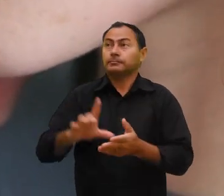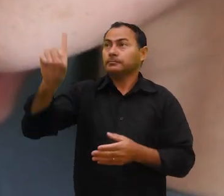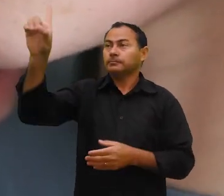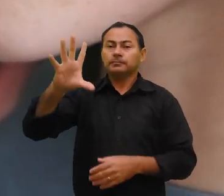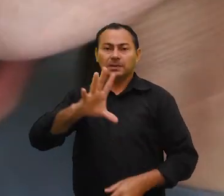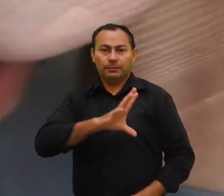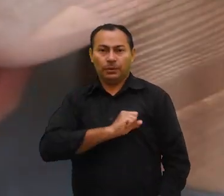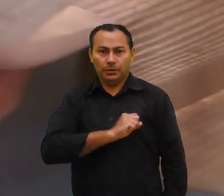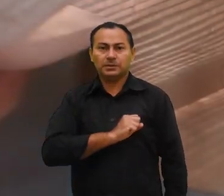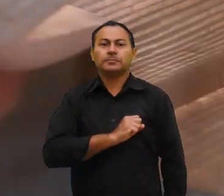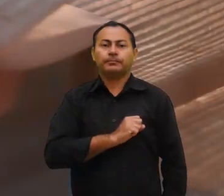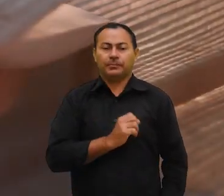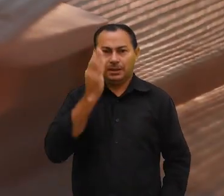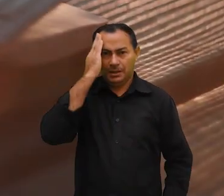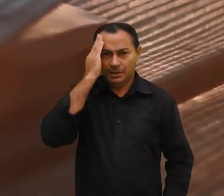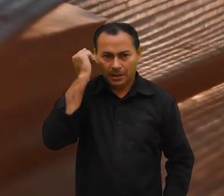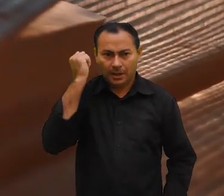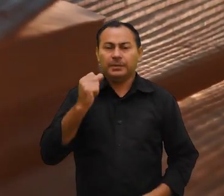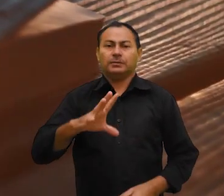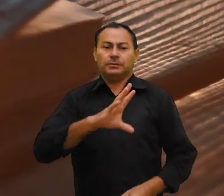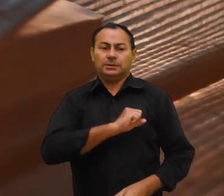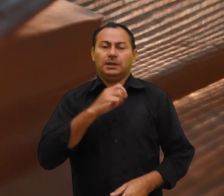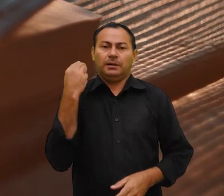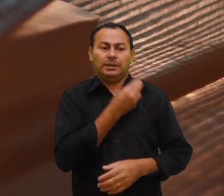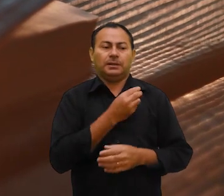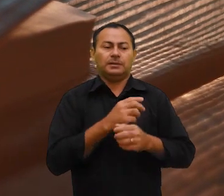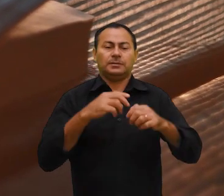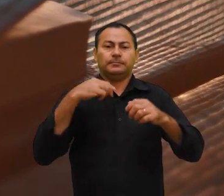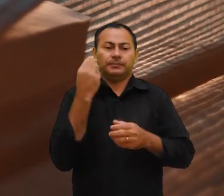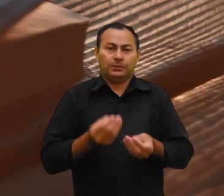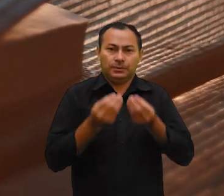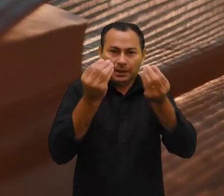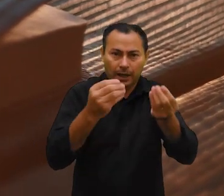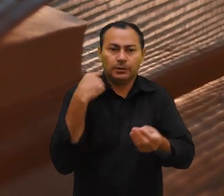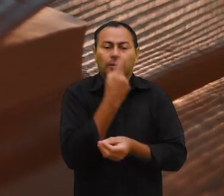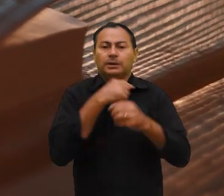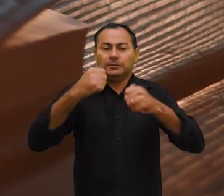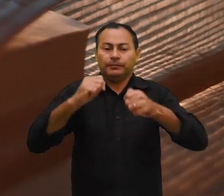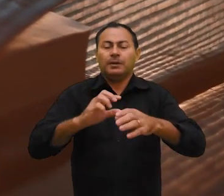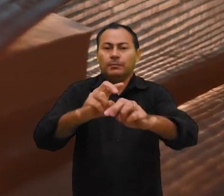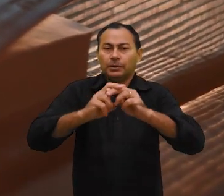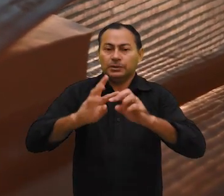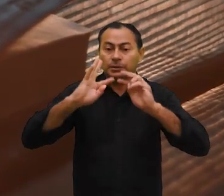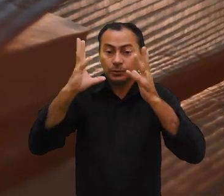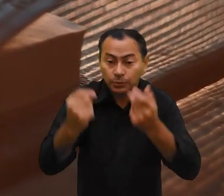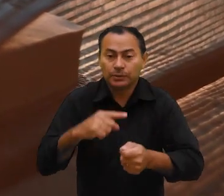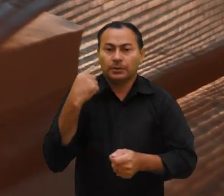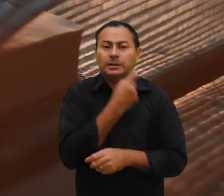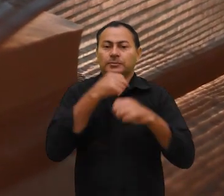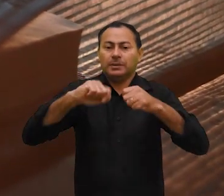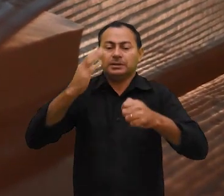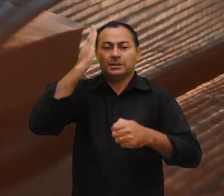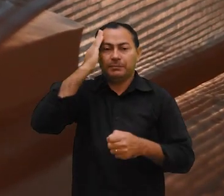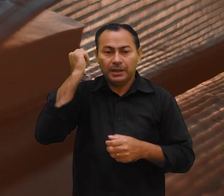Ele é um Deus amoroso. Sabemos que Ele nos ama e que supri nossas necessidades. Por isso, tudo que precisamos saber